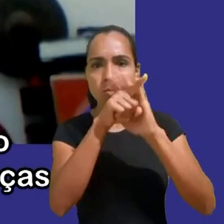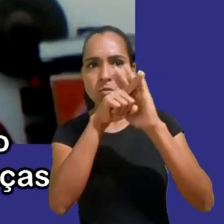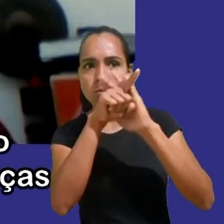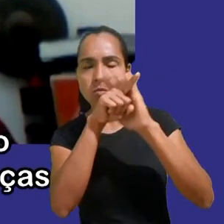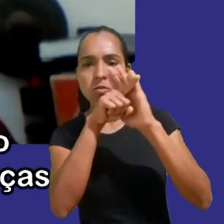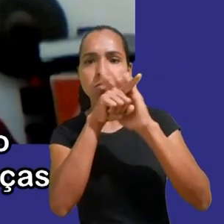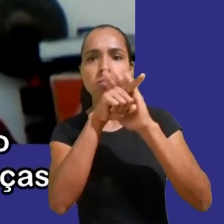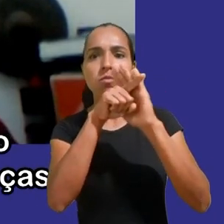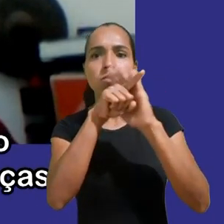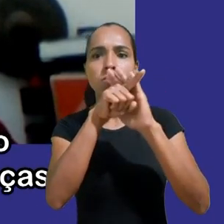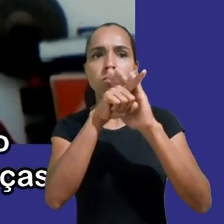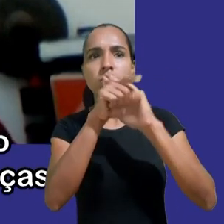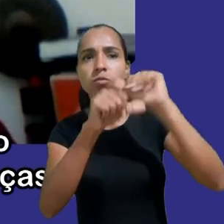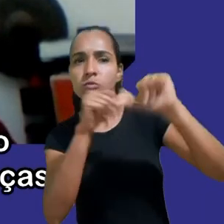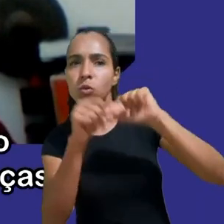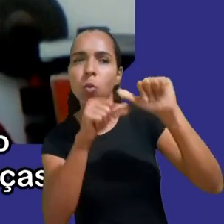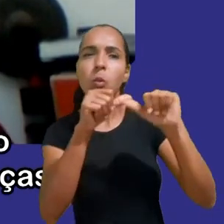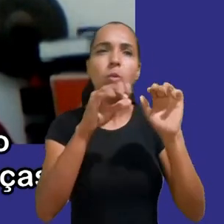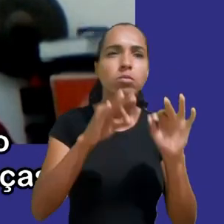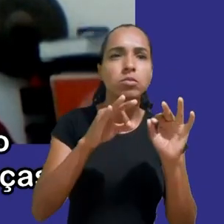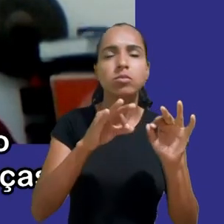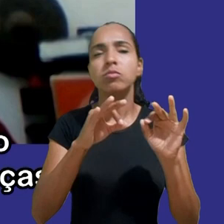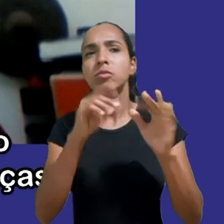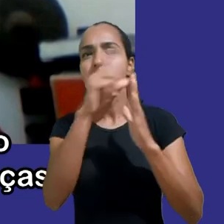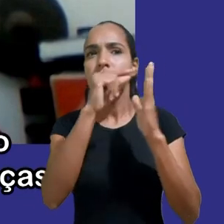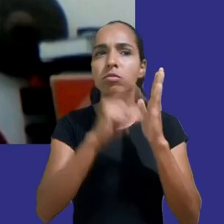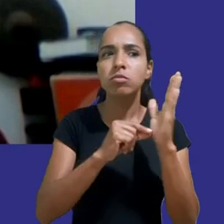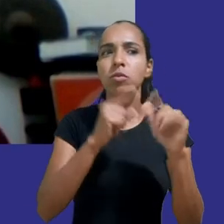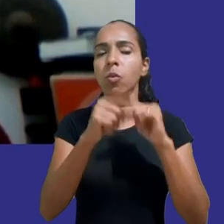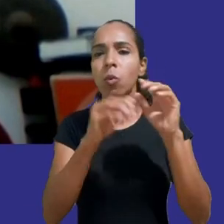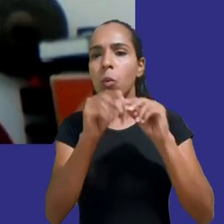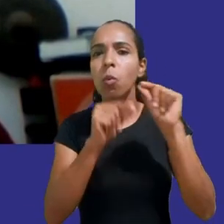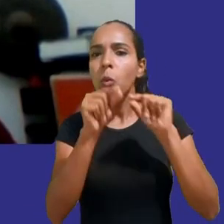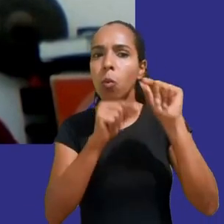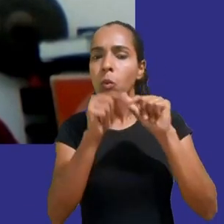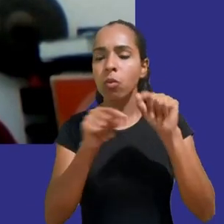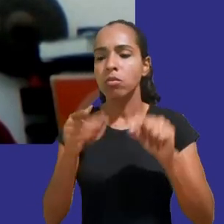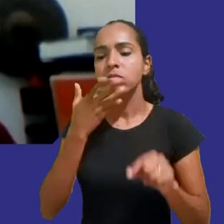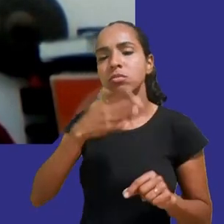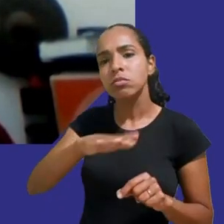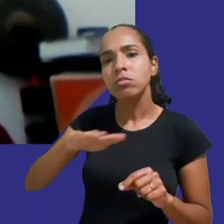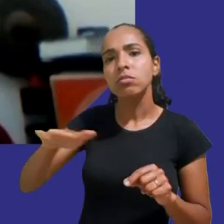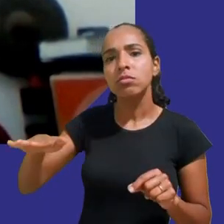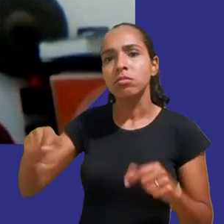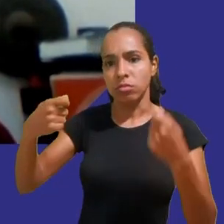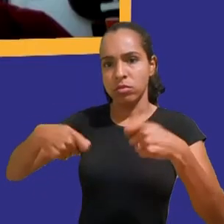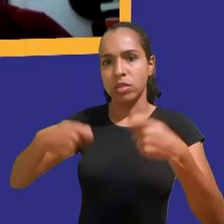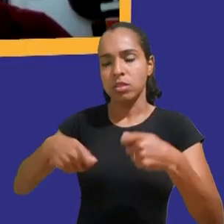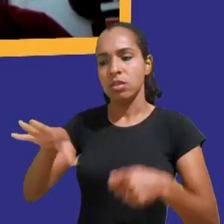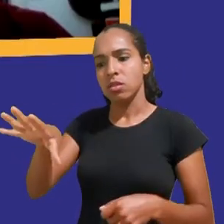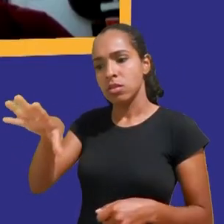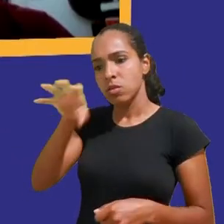economia digital trata as crianças e os dados digitais que elas produzem online